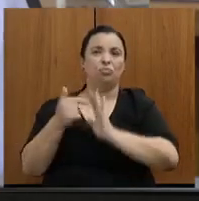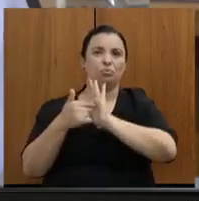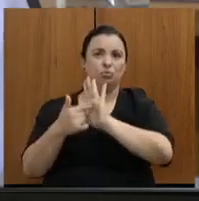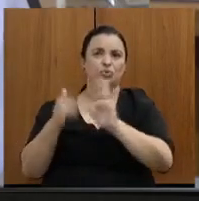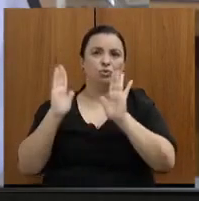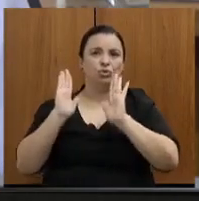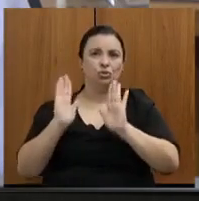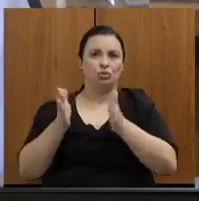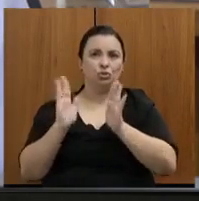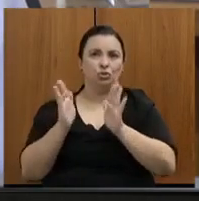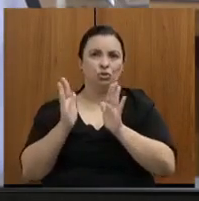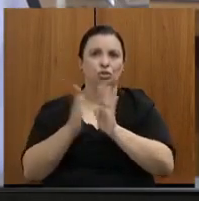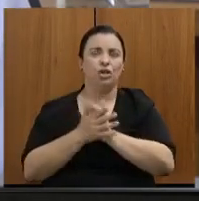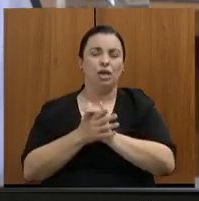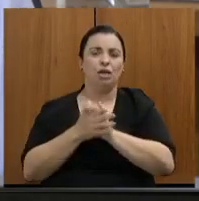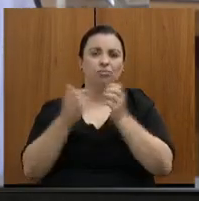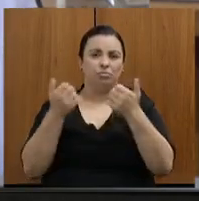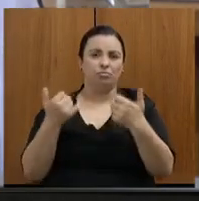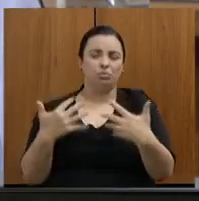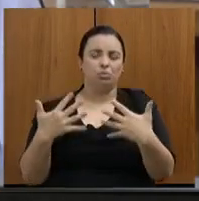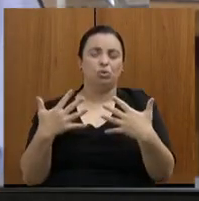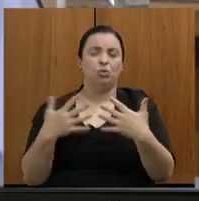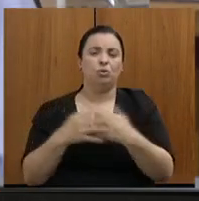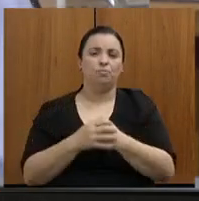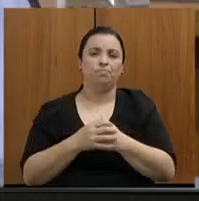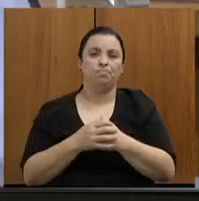Nós já tivemos a oportunidade de apresentar,